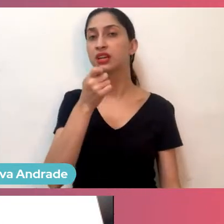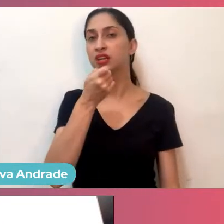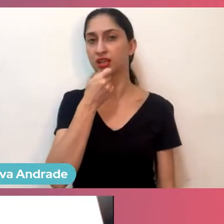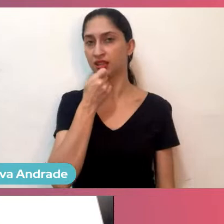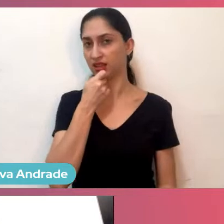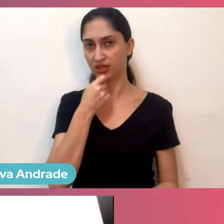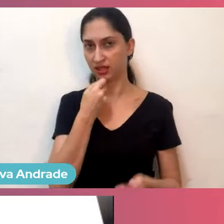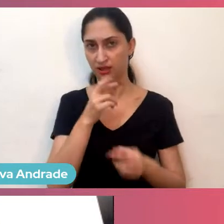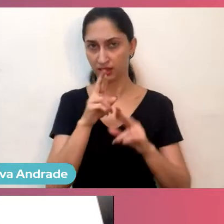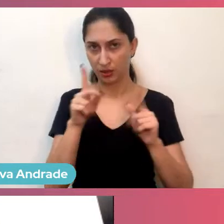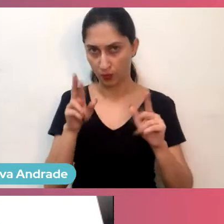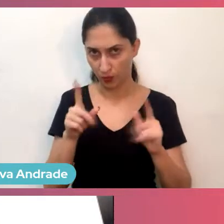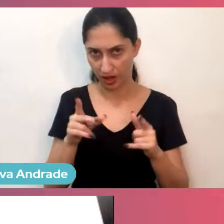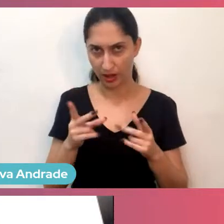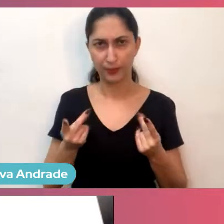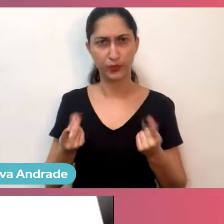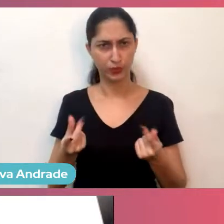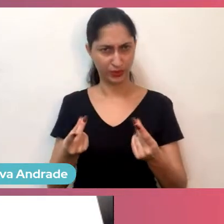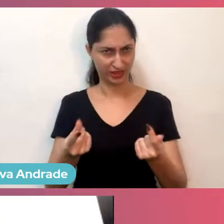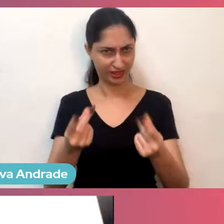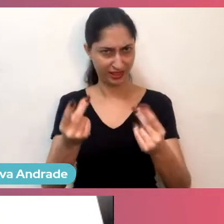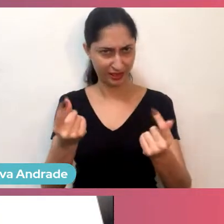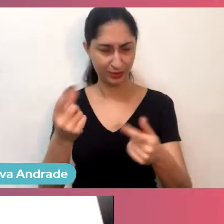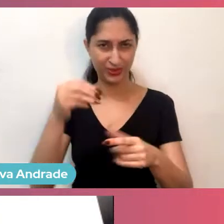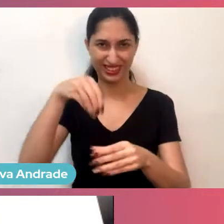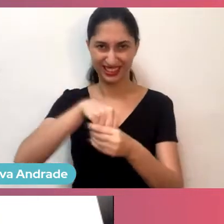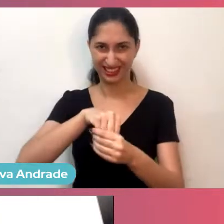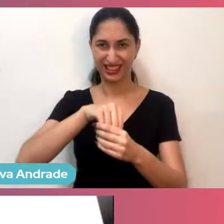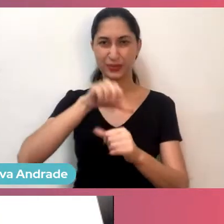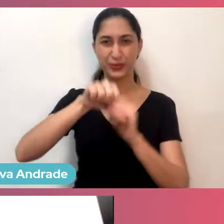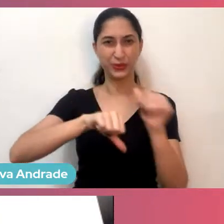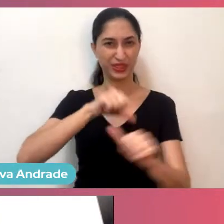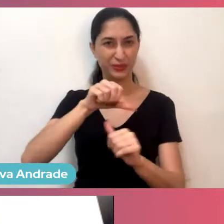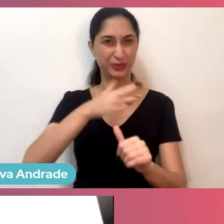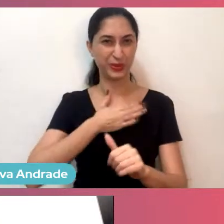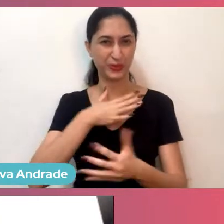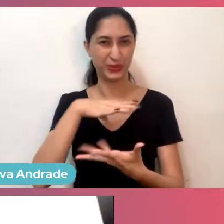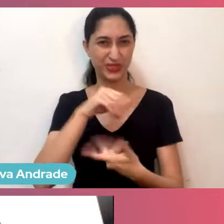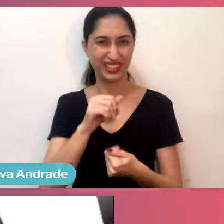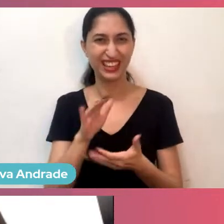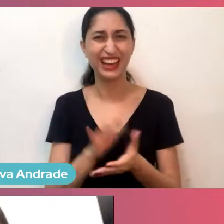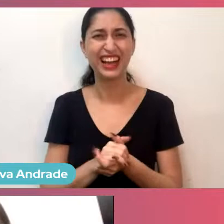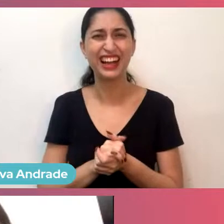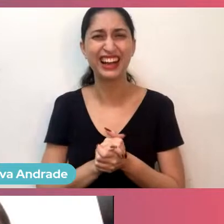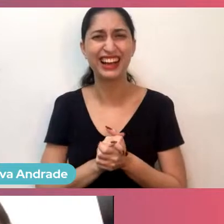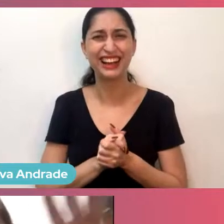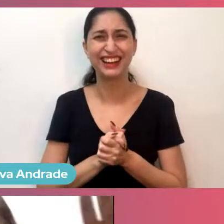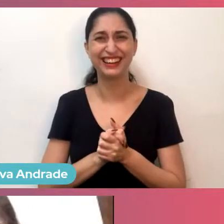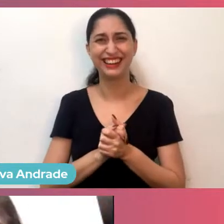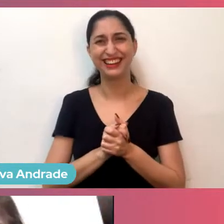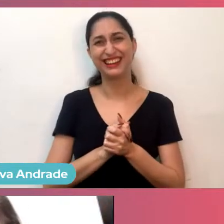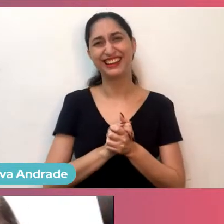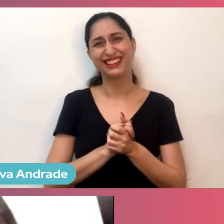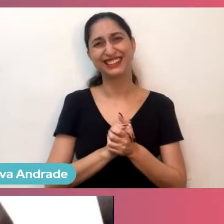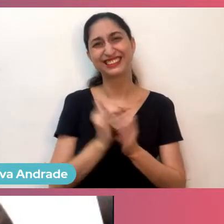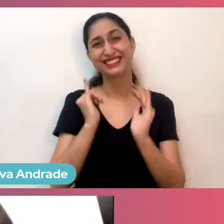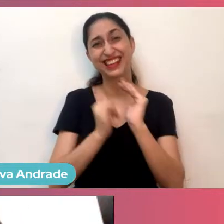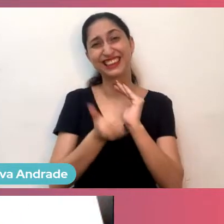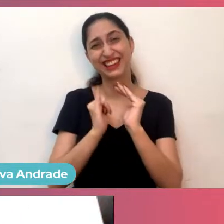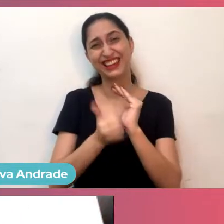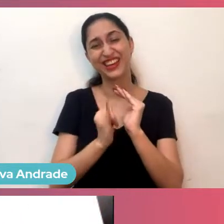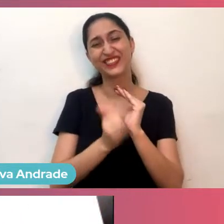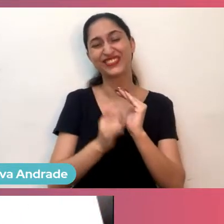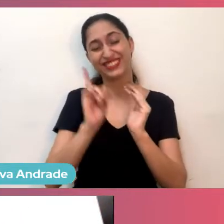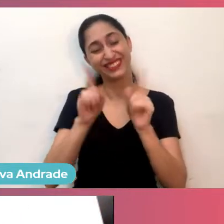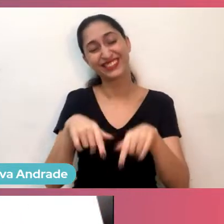Muda Meu Mundo, parece uma vida, eu tenho certeza, mas em anos... Startup, one é uma vida inteira, né?